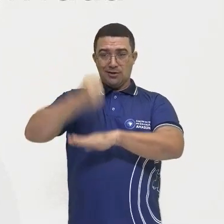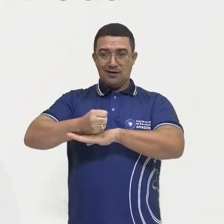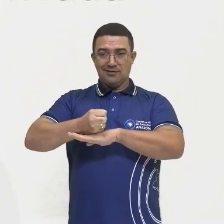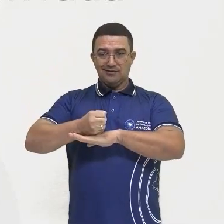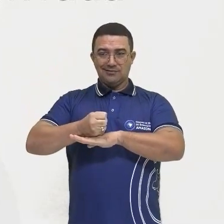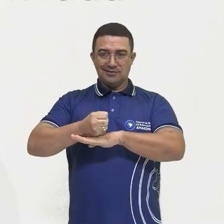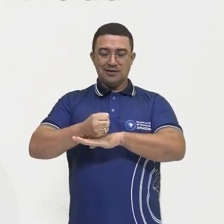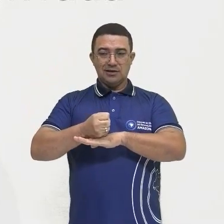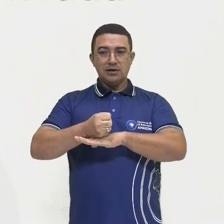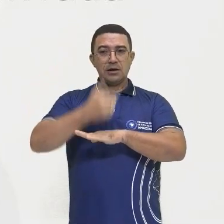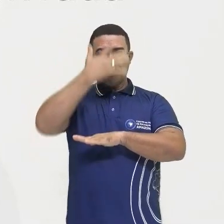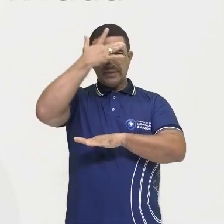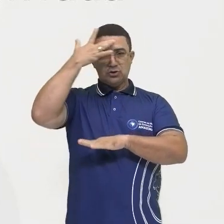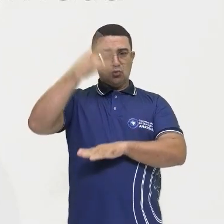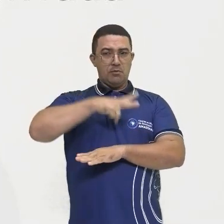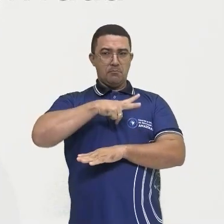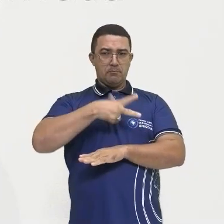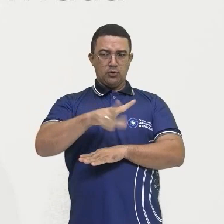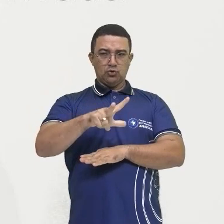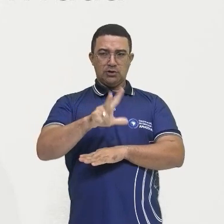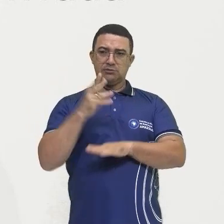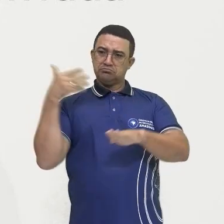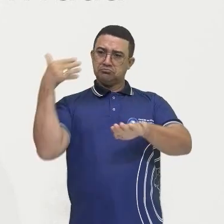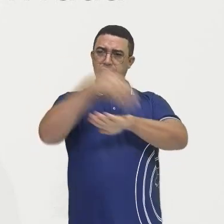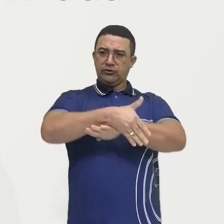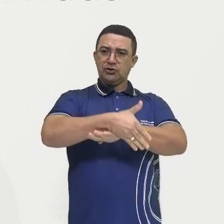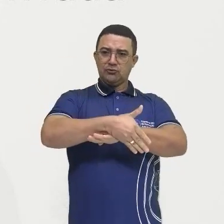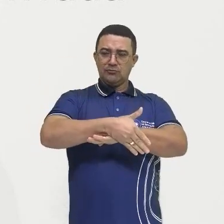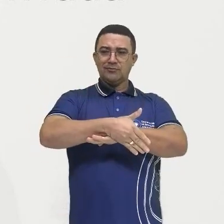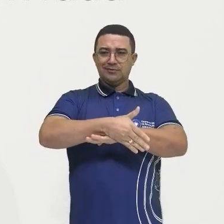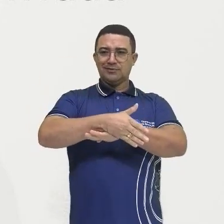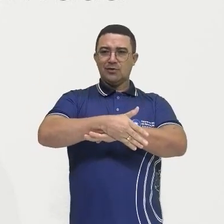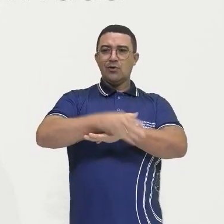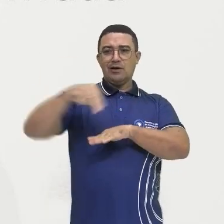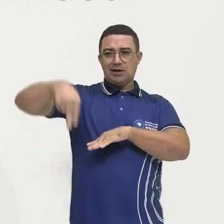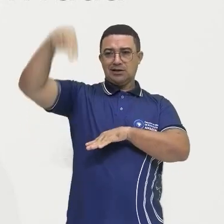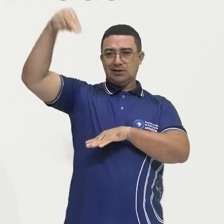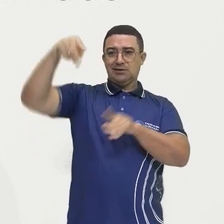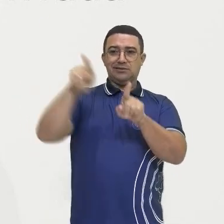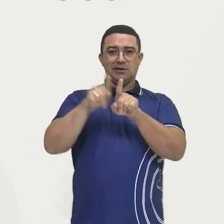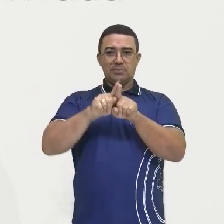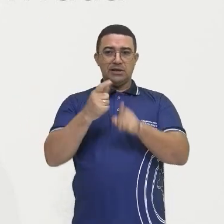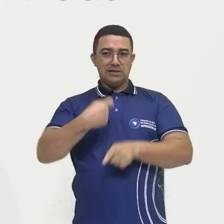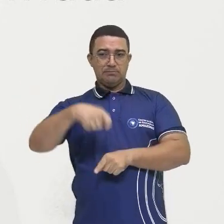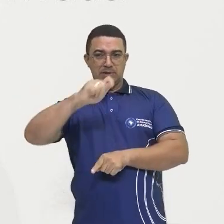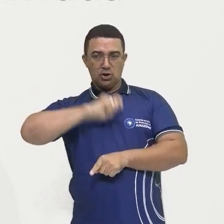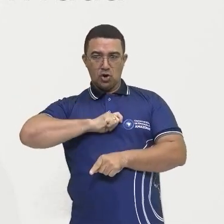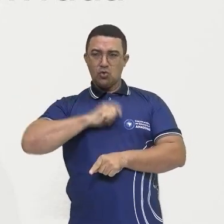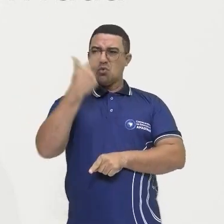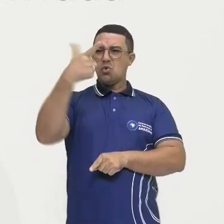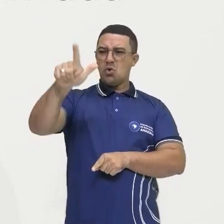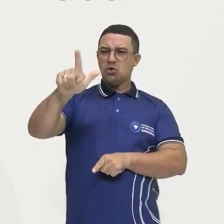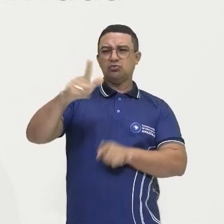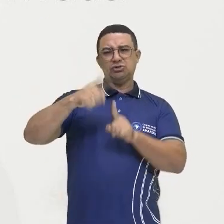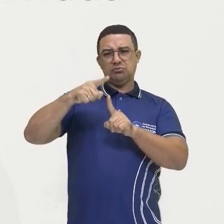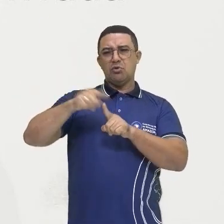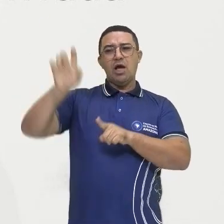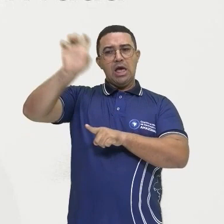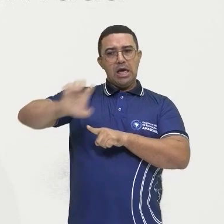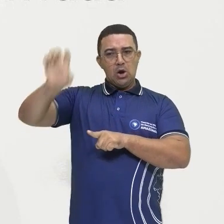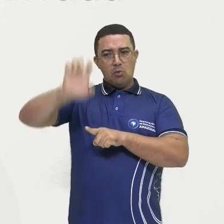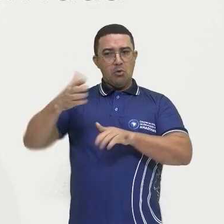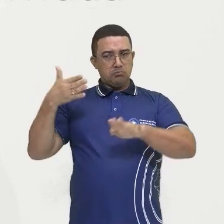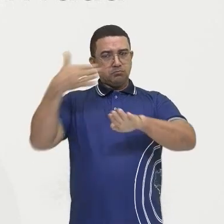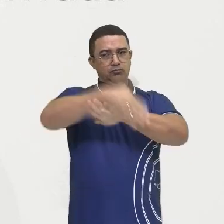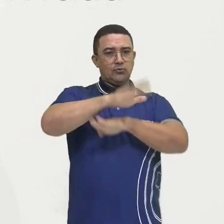portugueses, eles chegaram aqui na nossa região, os espanhóis, né? Entre outros europeus, vindos ali da Europa, não